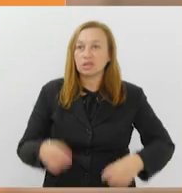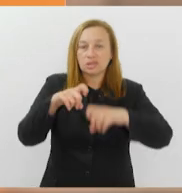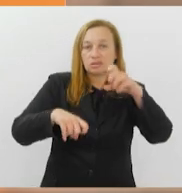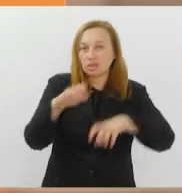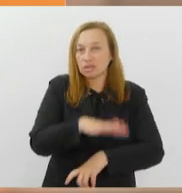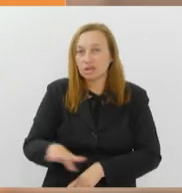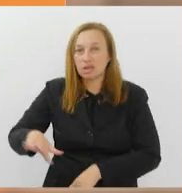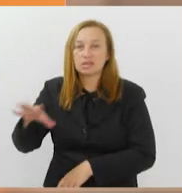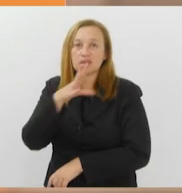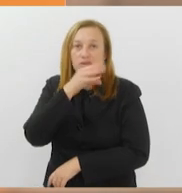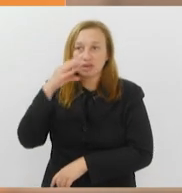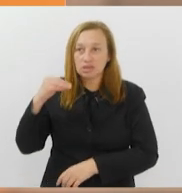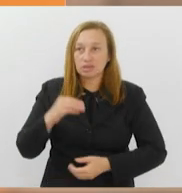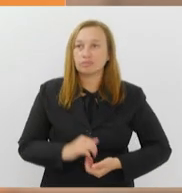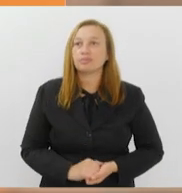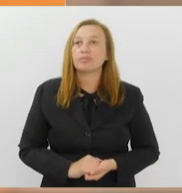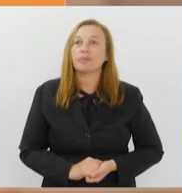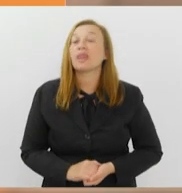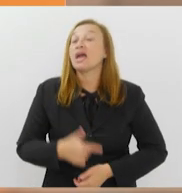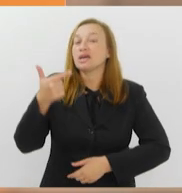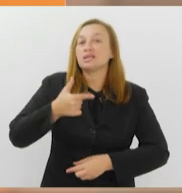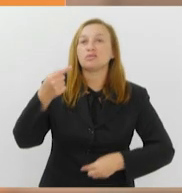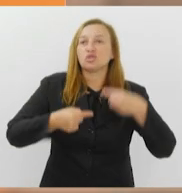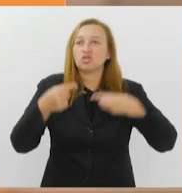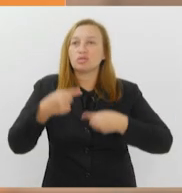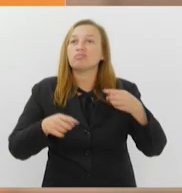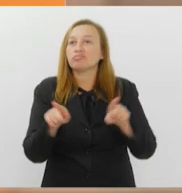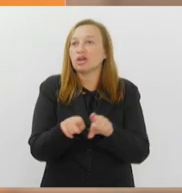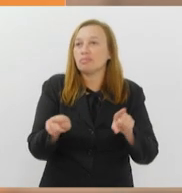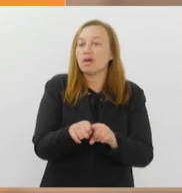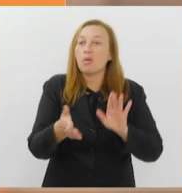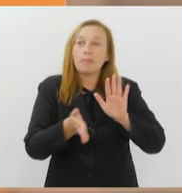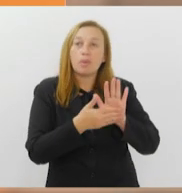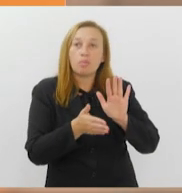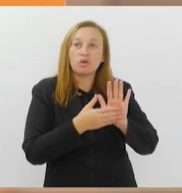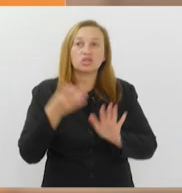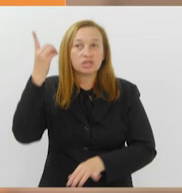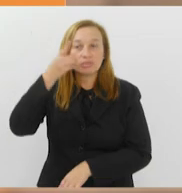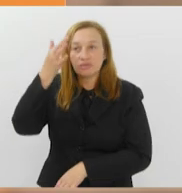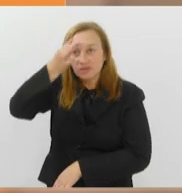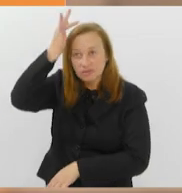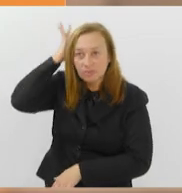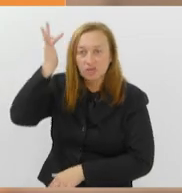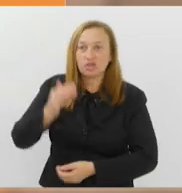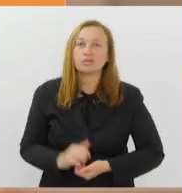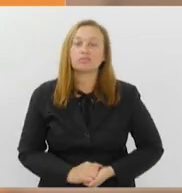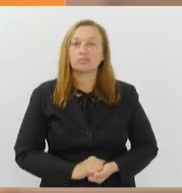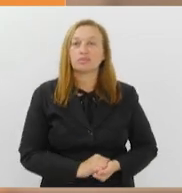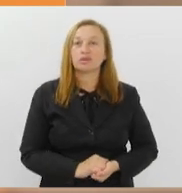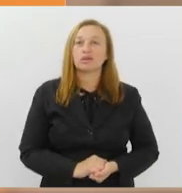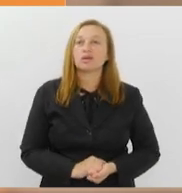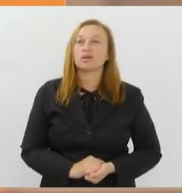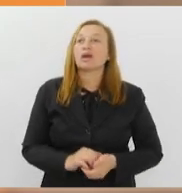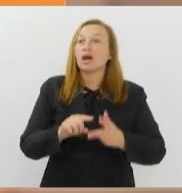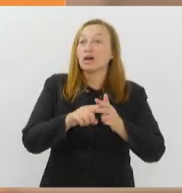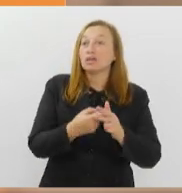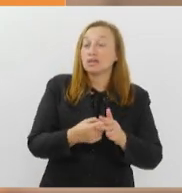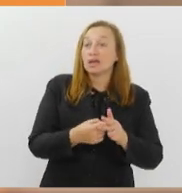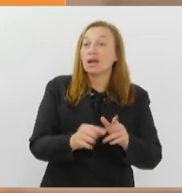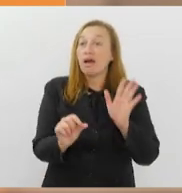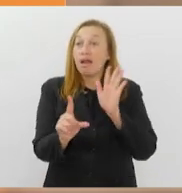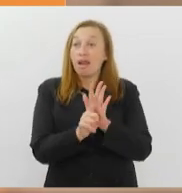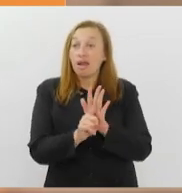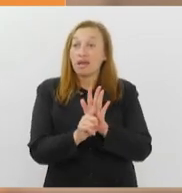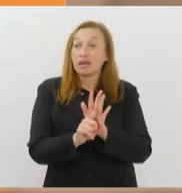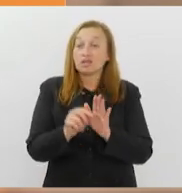e adolescentes. Em segunda discussão, também uma proposta do deputado Fred Bacheco, que altera a redação da lei